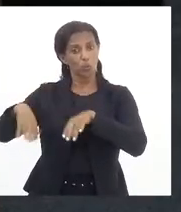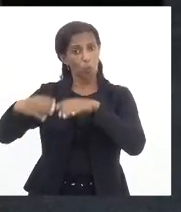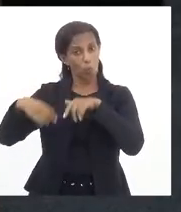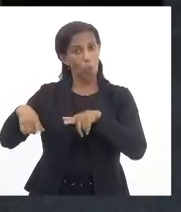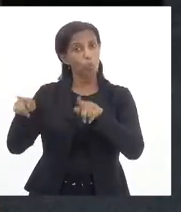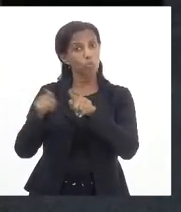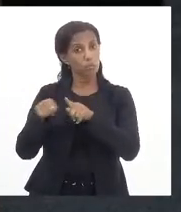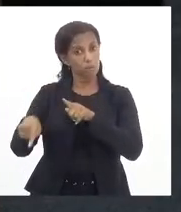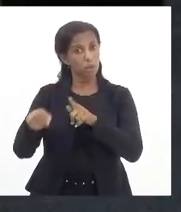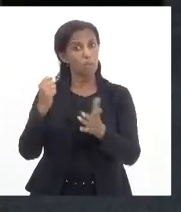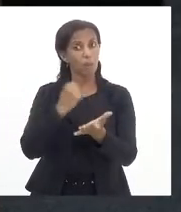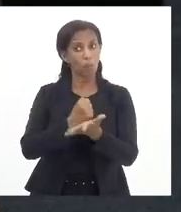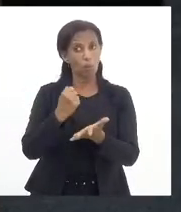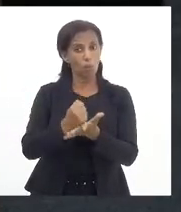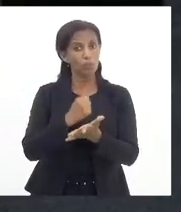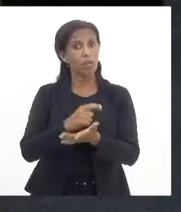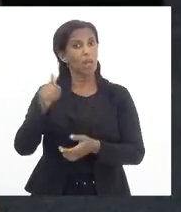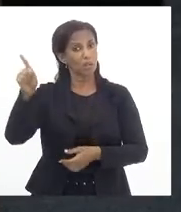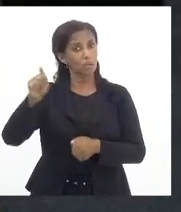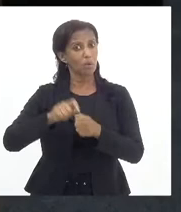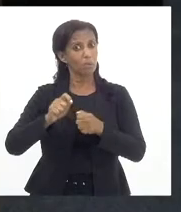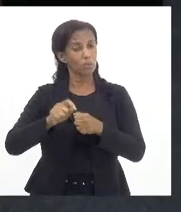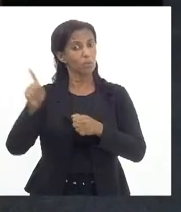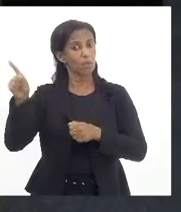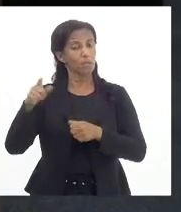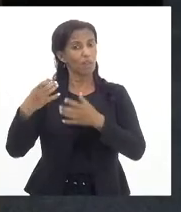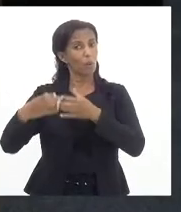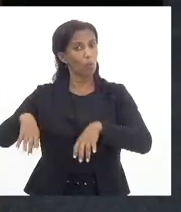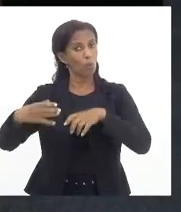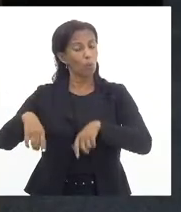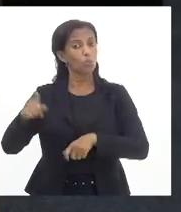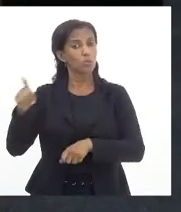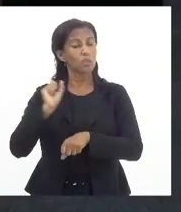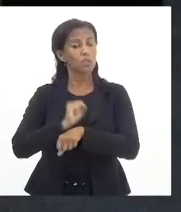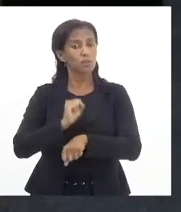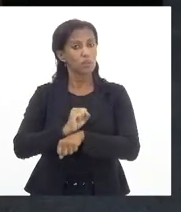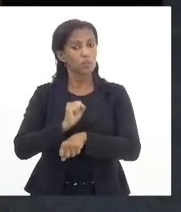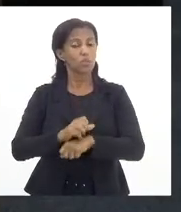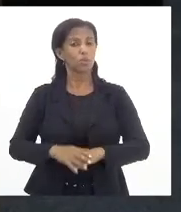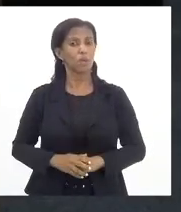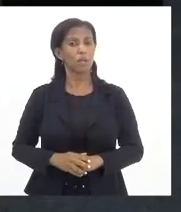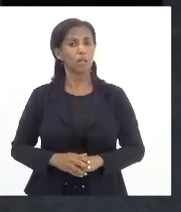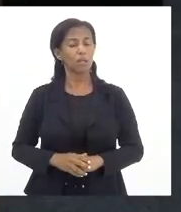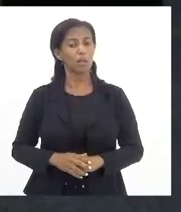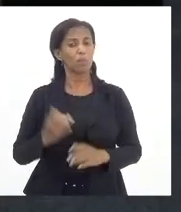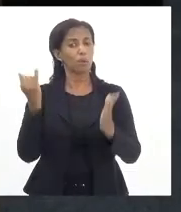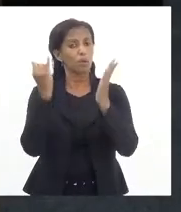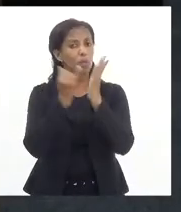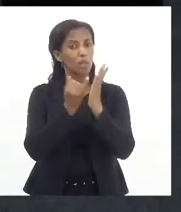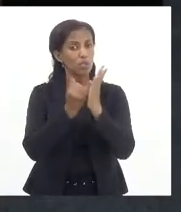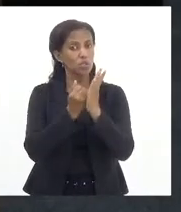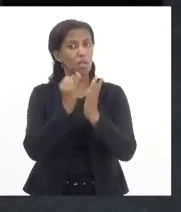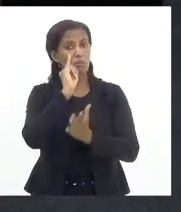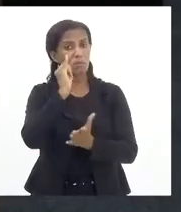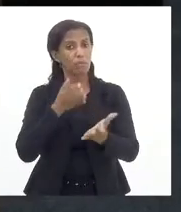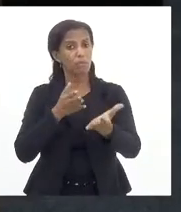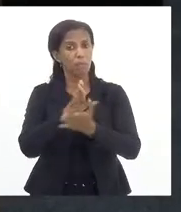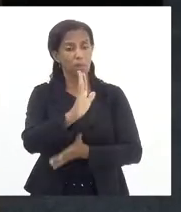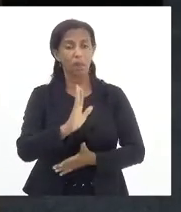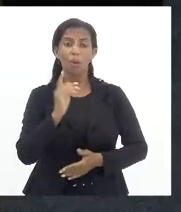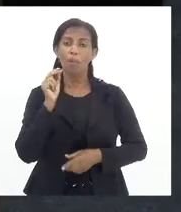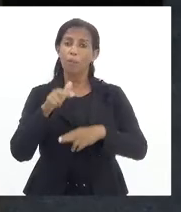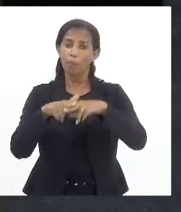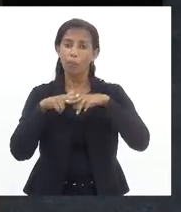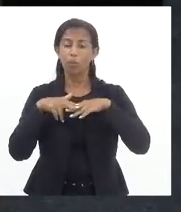contrato com aquele e com aquela que presta o concurso e que aguarda ter as prerrogativas do edital se for aprovado. Por isso, eu quero